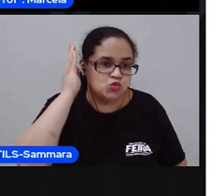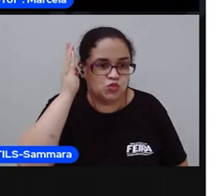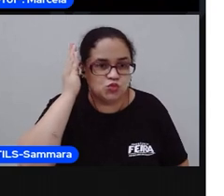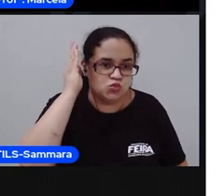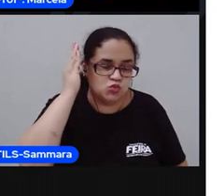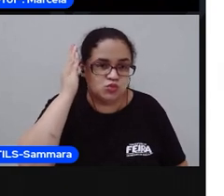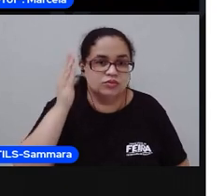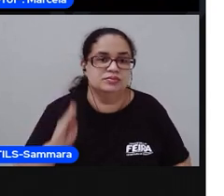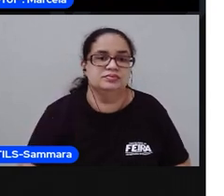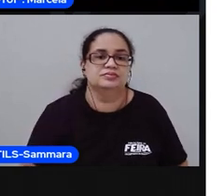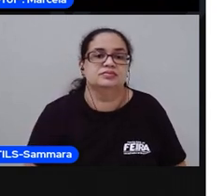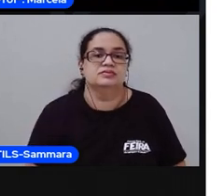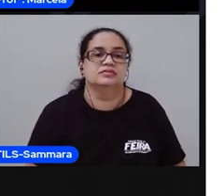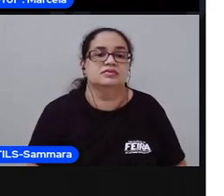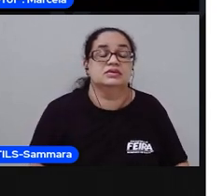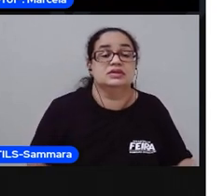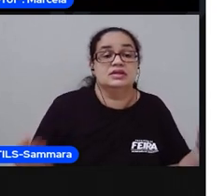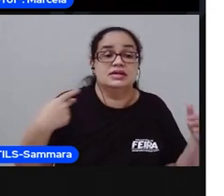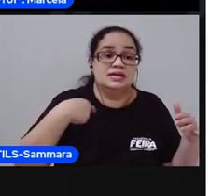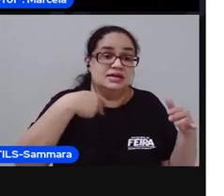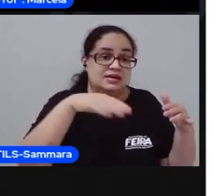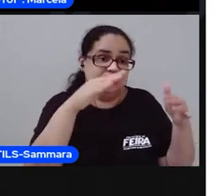jumento.